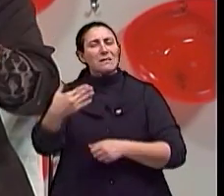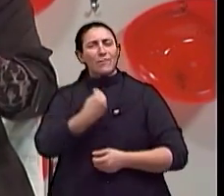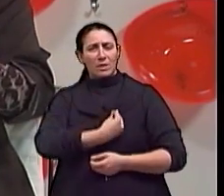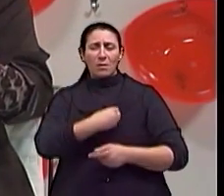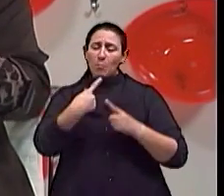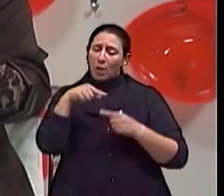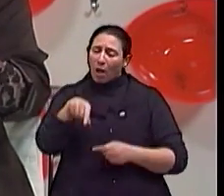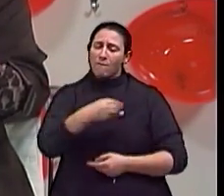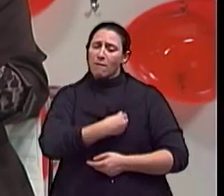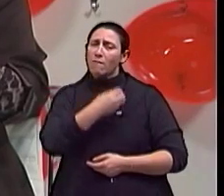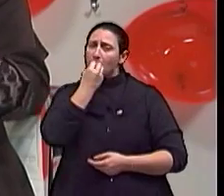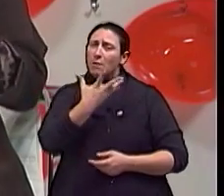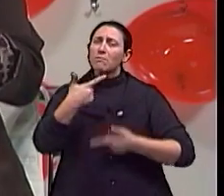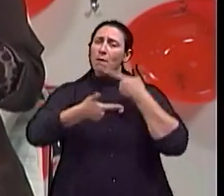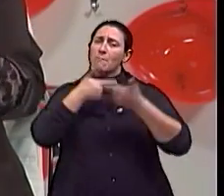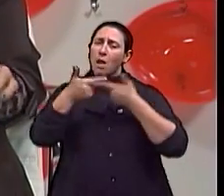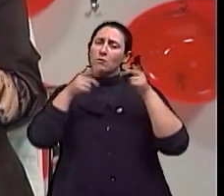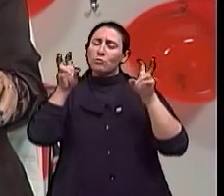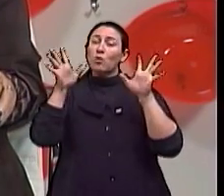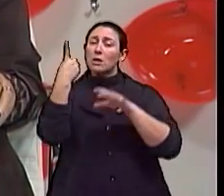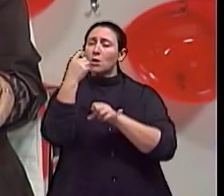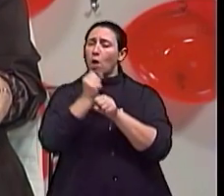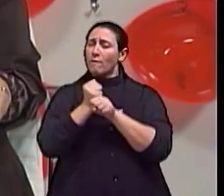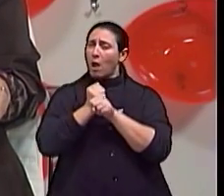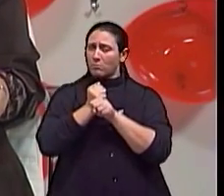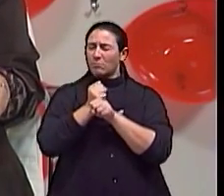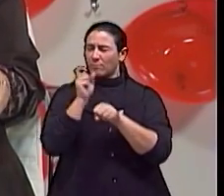que o Viva Bem trata aqui há 19 anos no ar. Já voltamos.